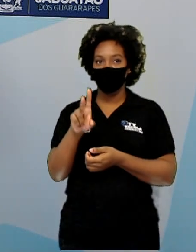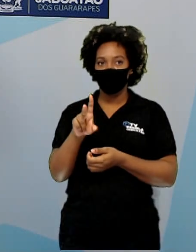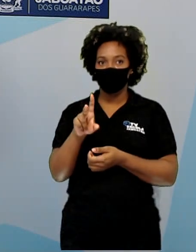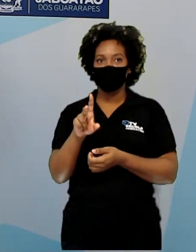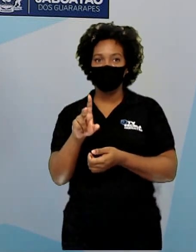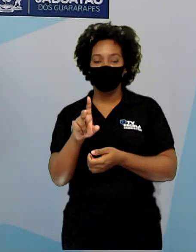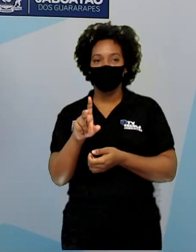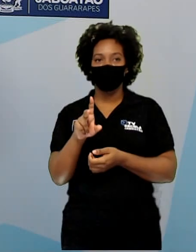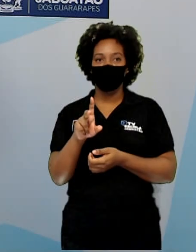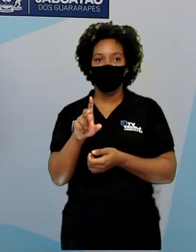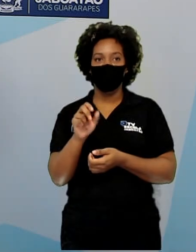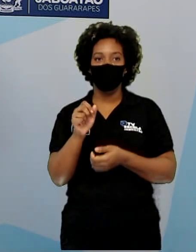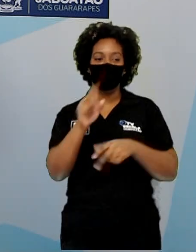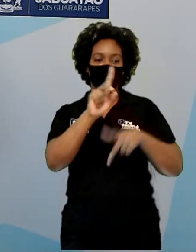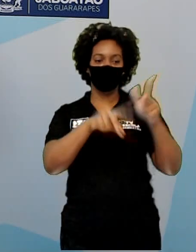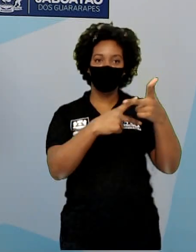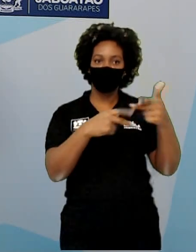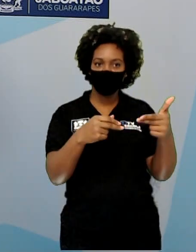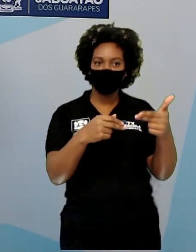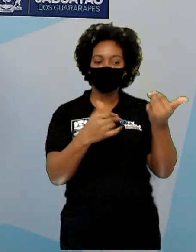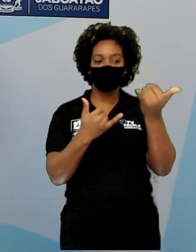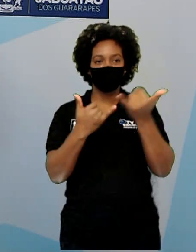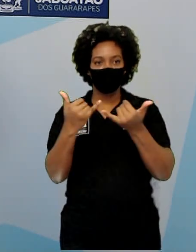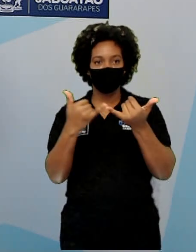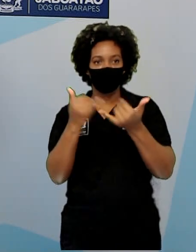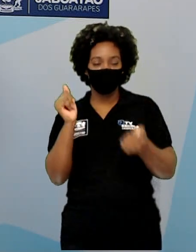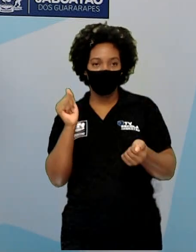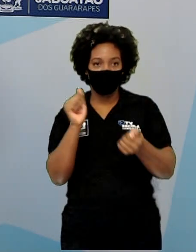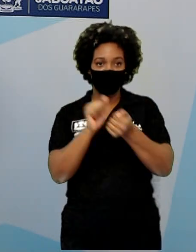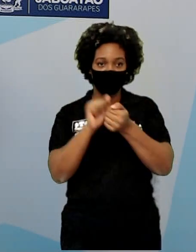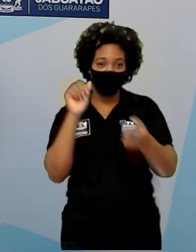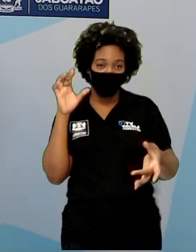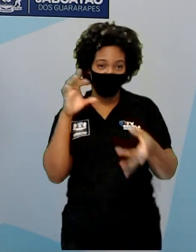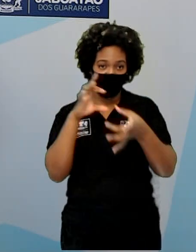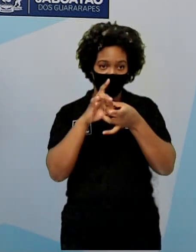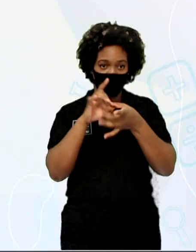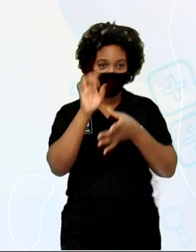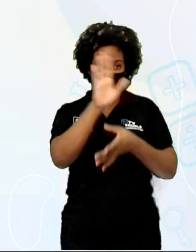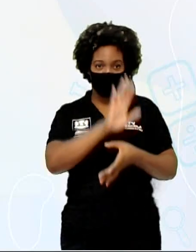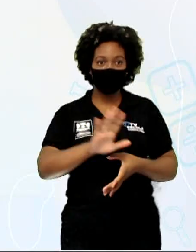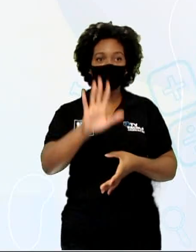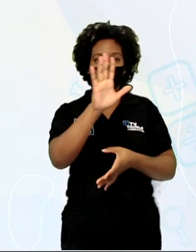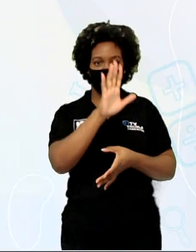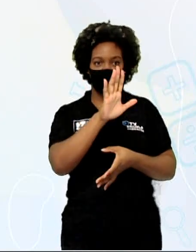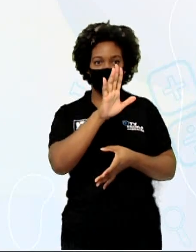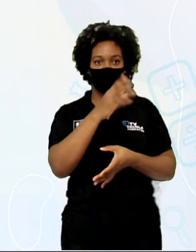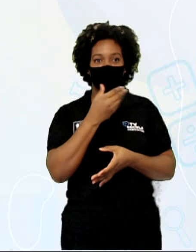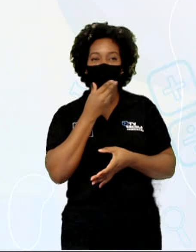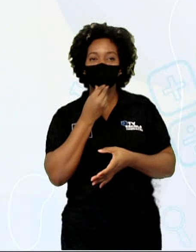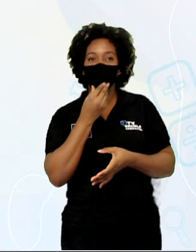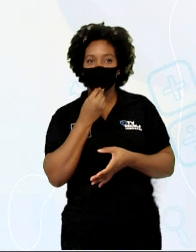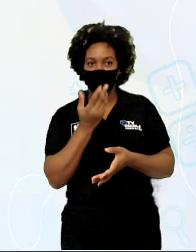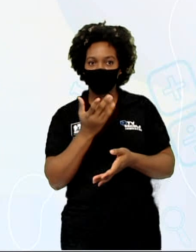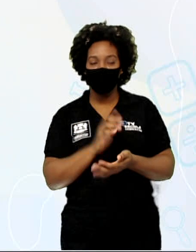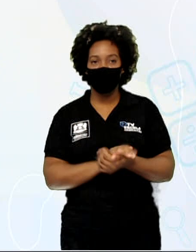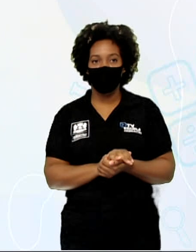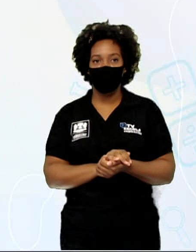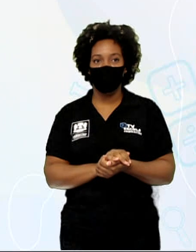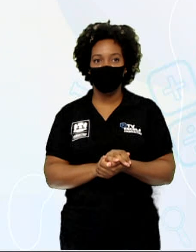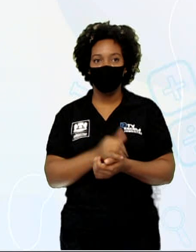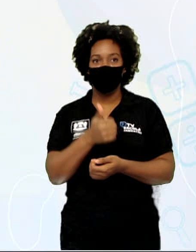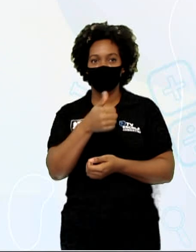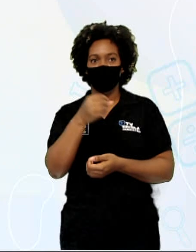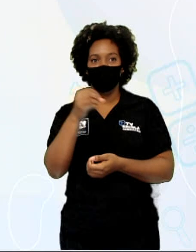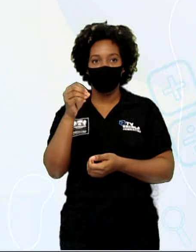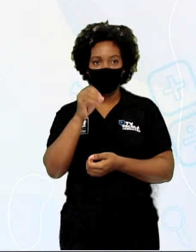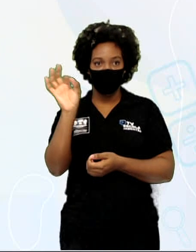associado à imagem do garoto propaganda e 100% ecológico, 100% Brasil. Aqui